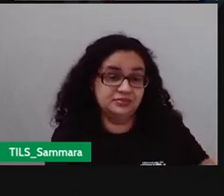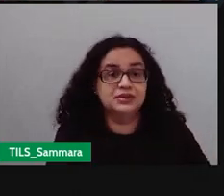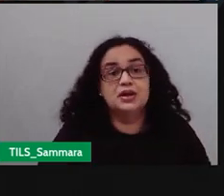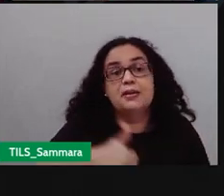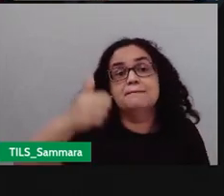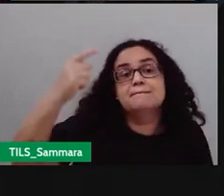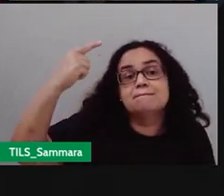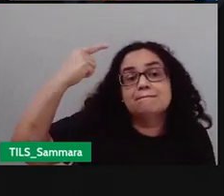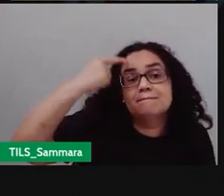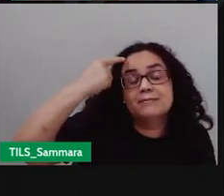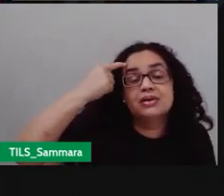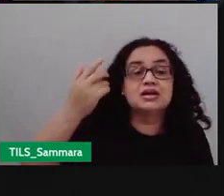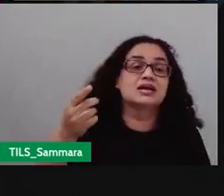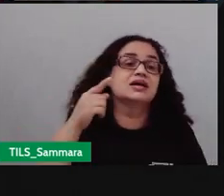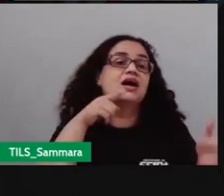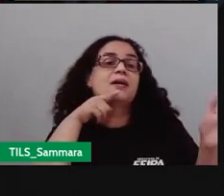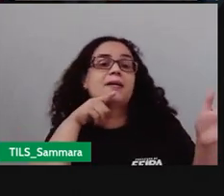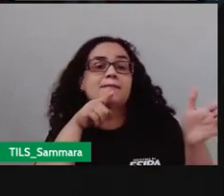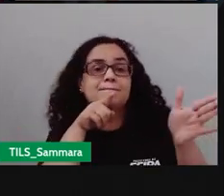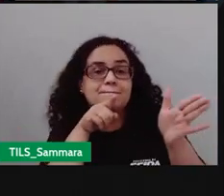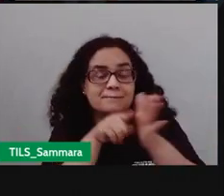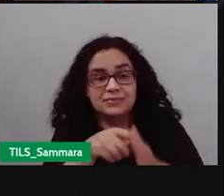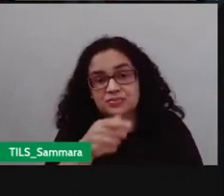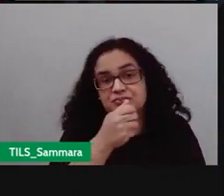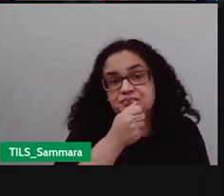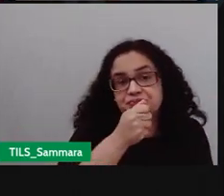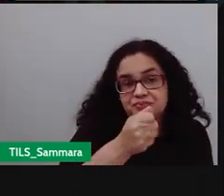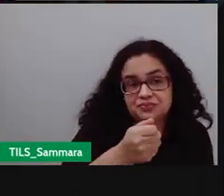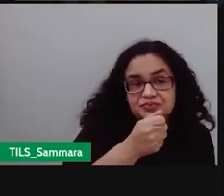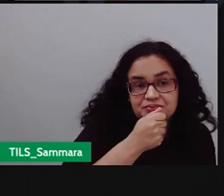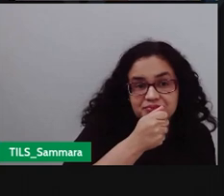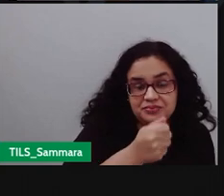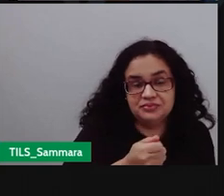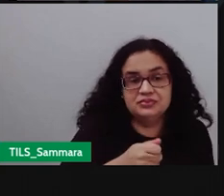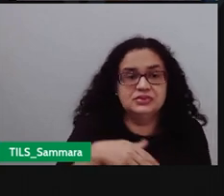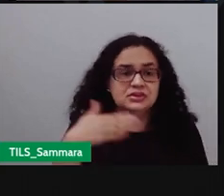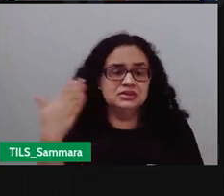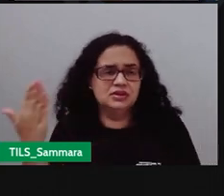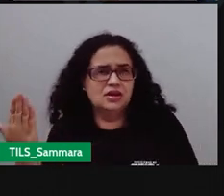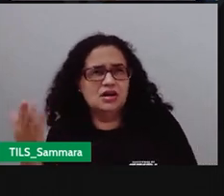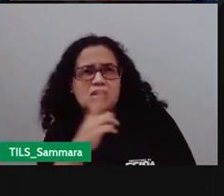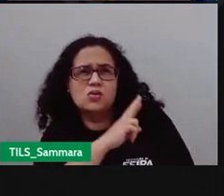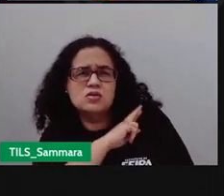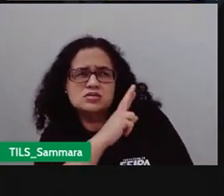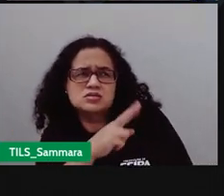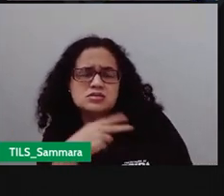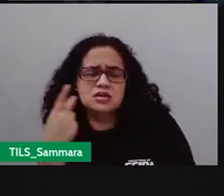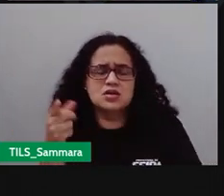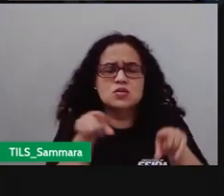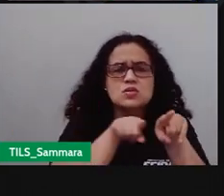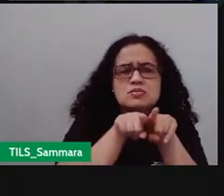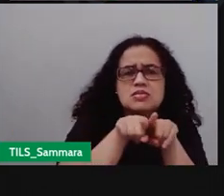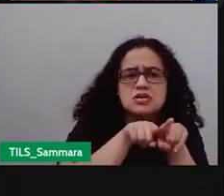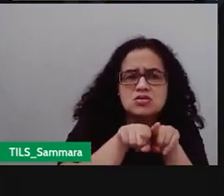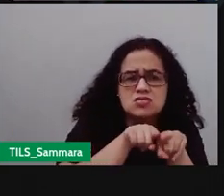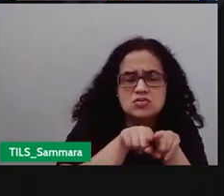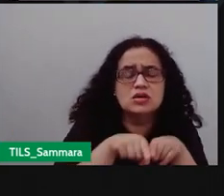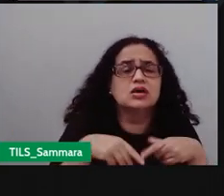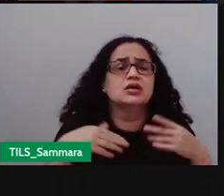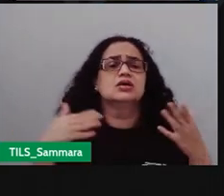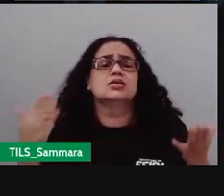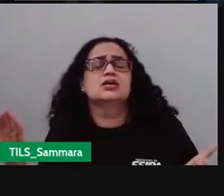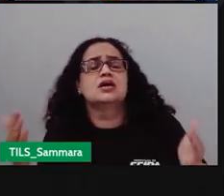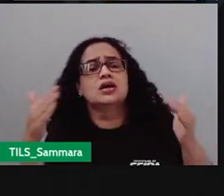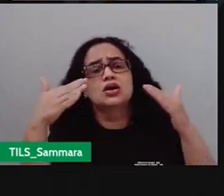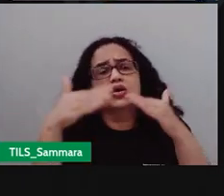pensar em quem você vai fazer o que entrevistar né será seu responsável seu irmão né quem que